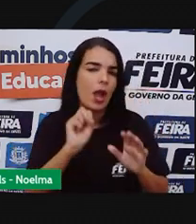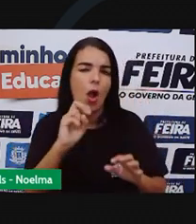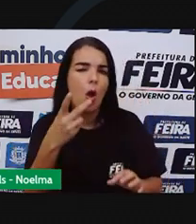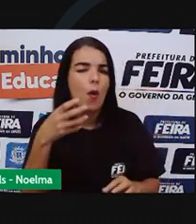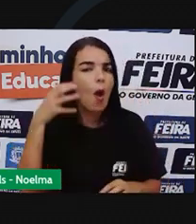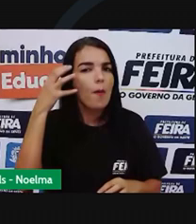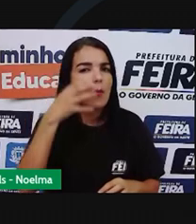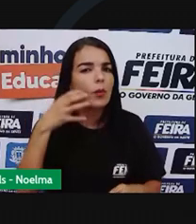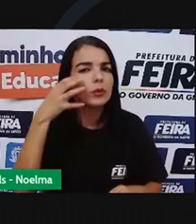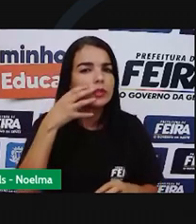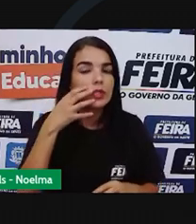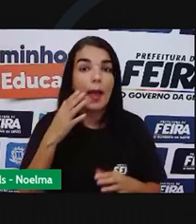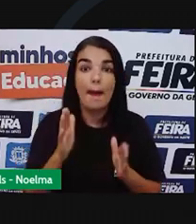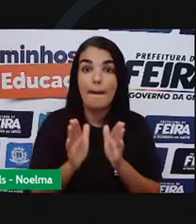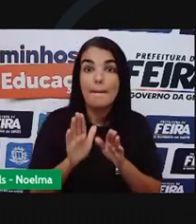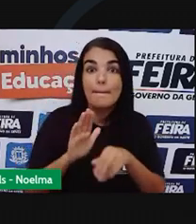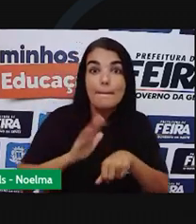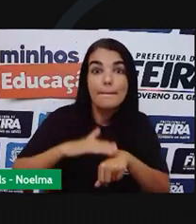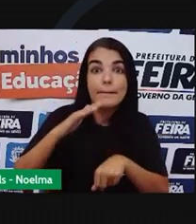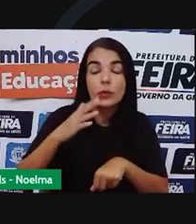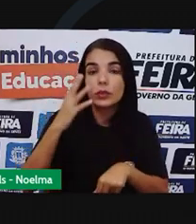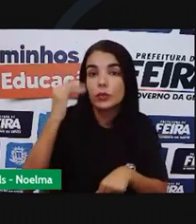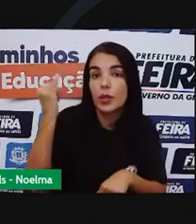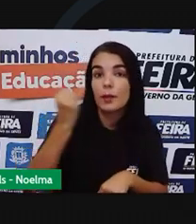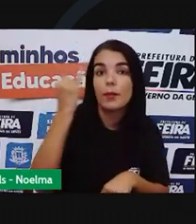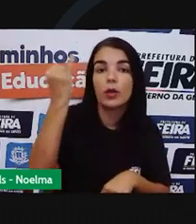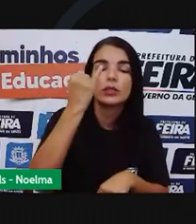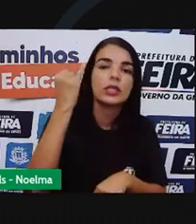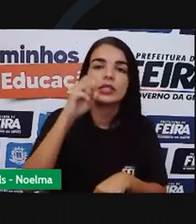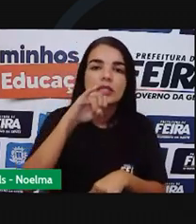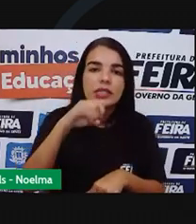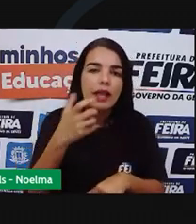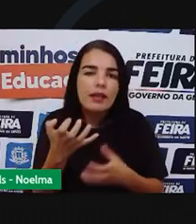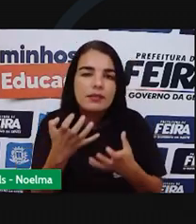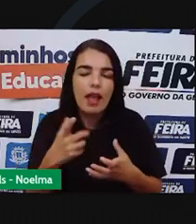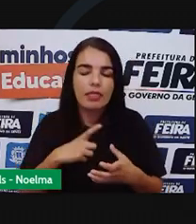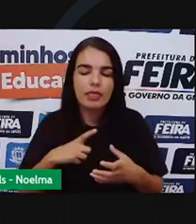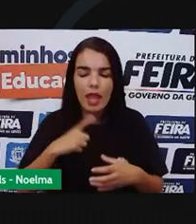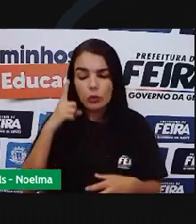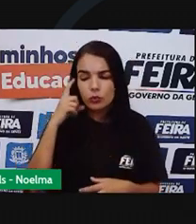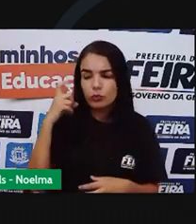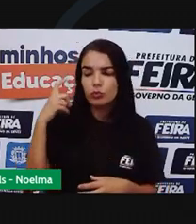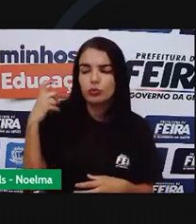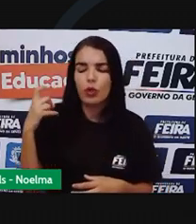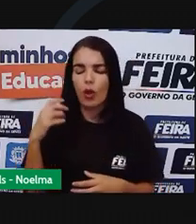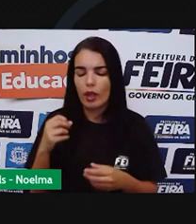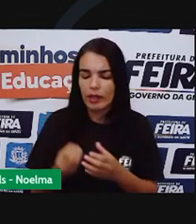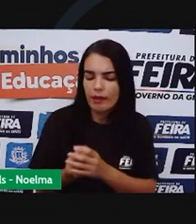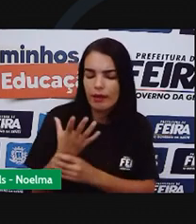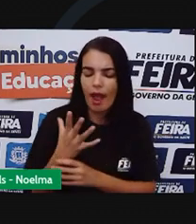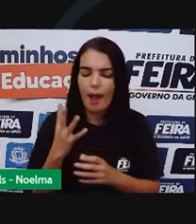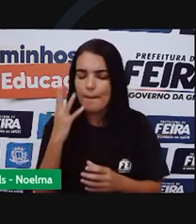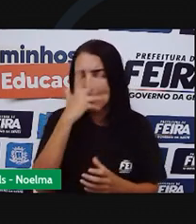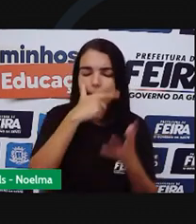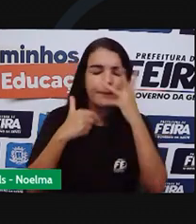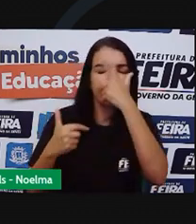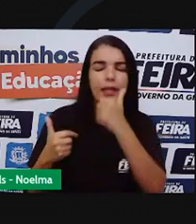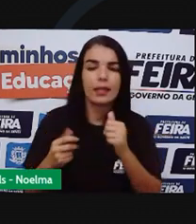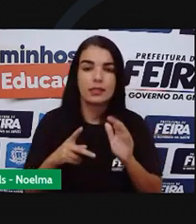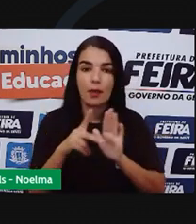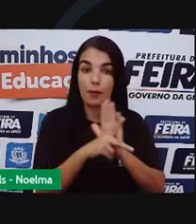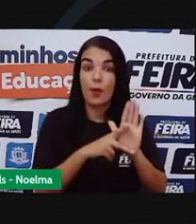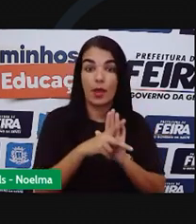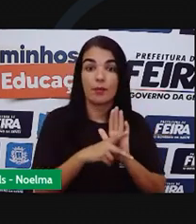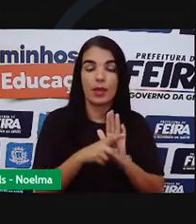São bastante importantes Às vezes Se quisermos Dar uma sonoridade E criar uma beleza Para o poema Uma outra coisa